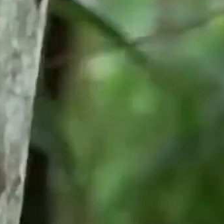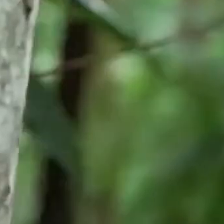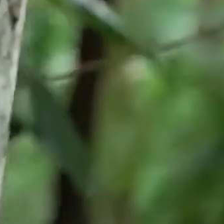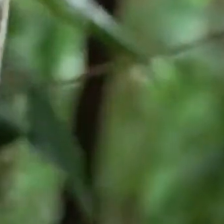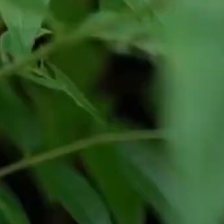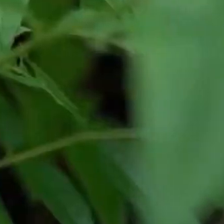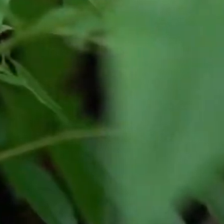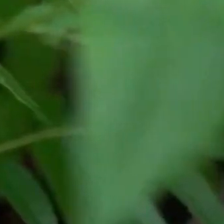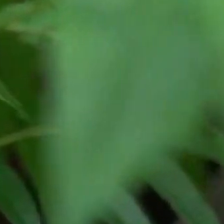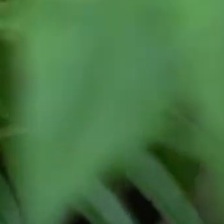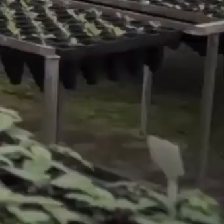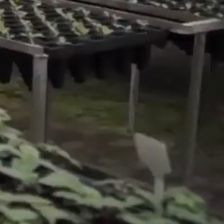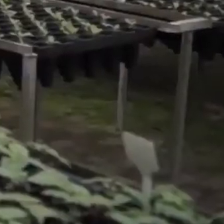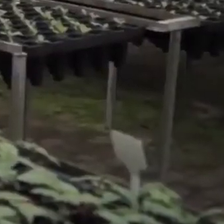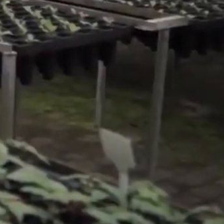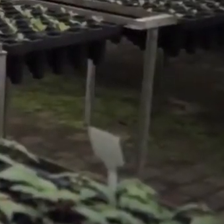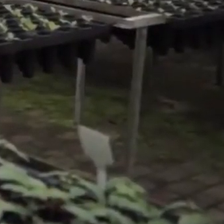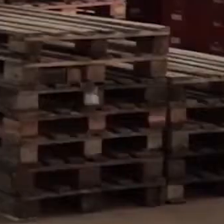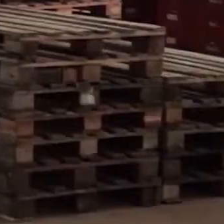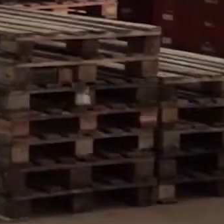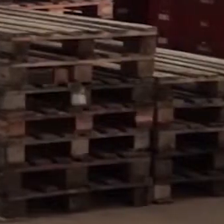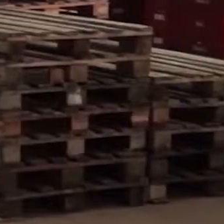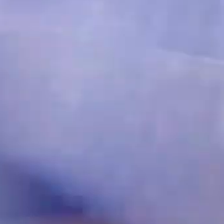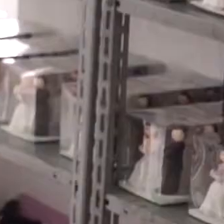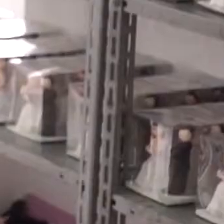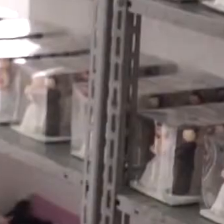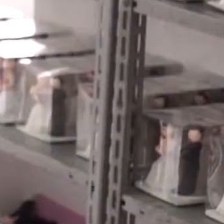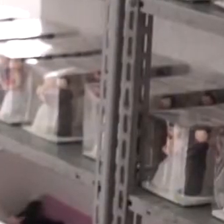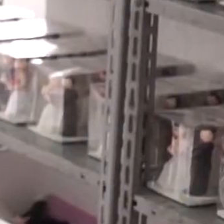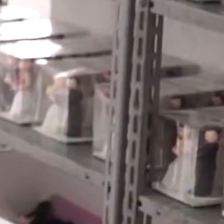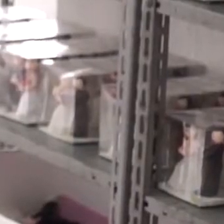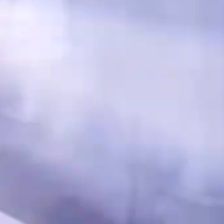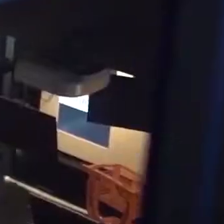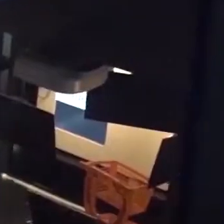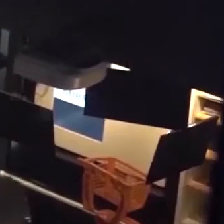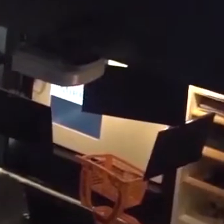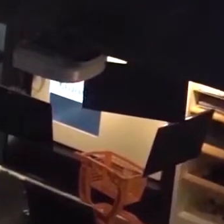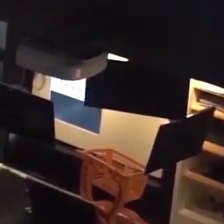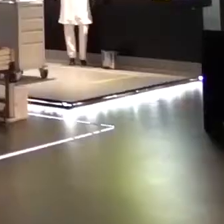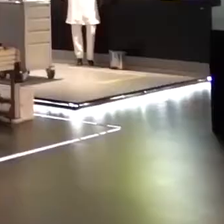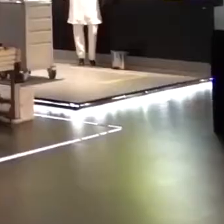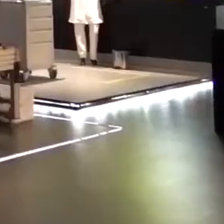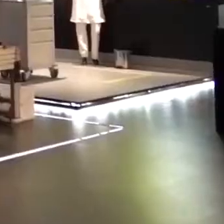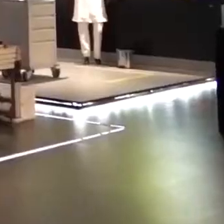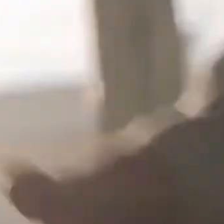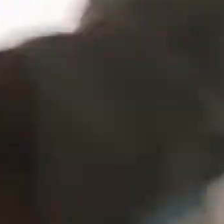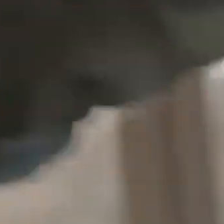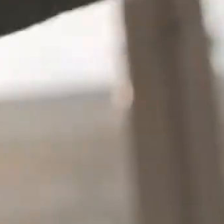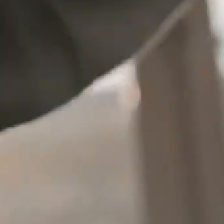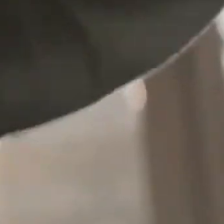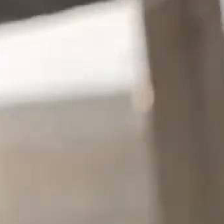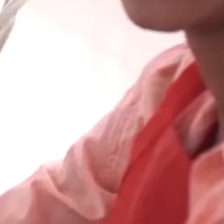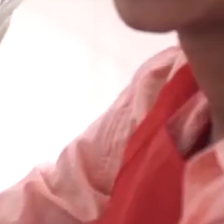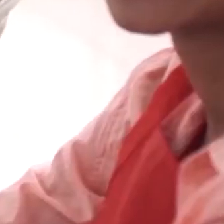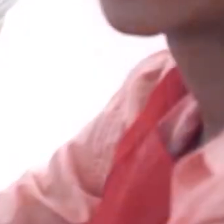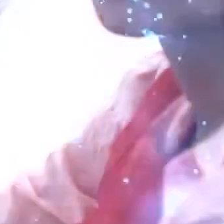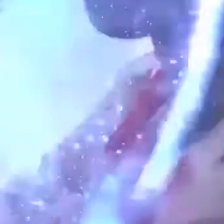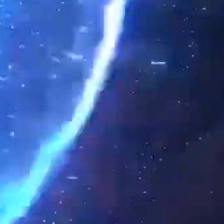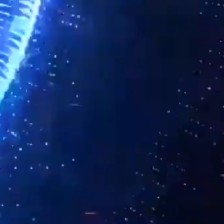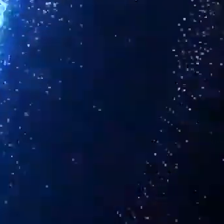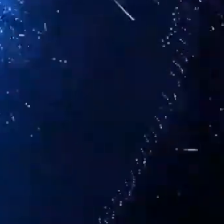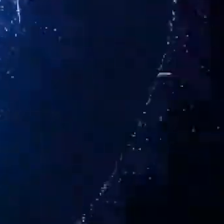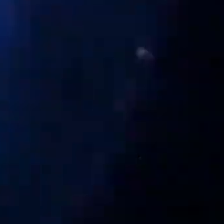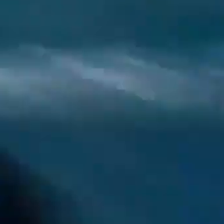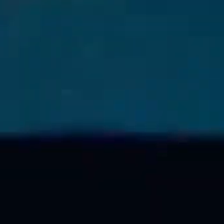Inovação gera produtividade e cria confiança Compartilhar o conhecimento promove parcerias para